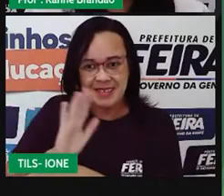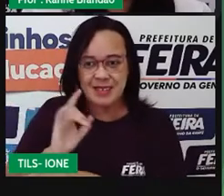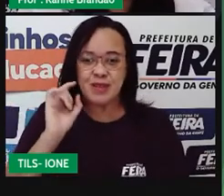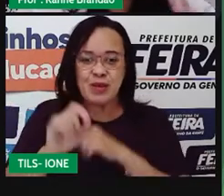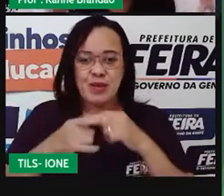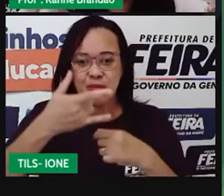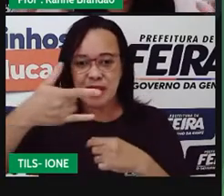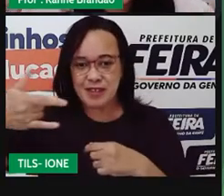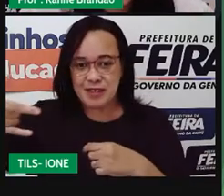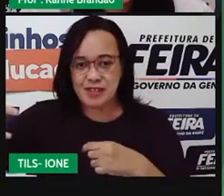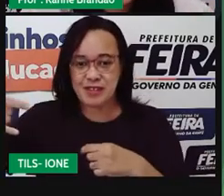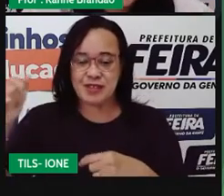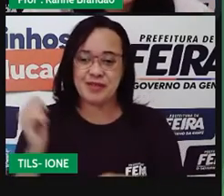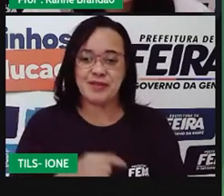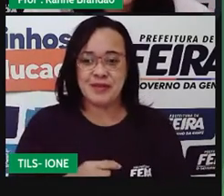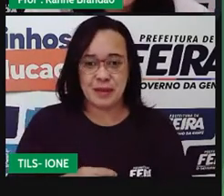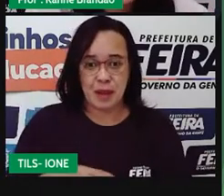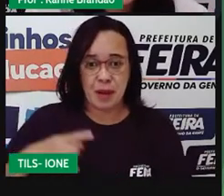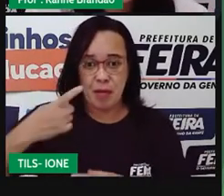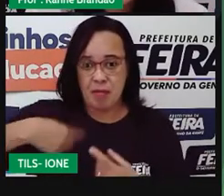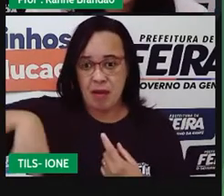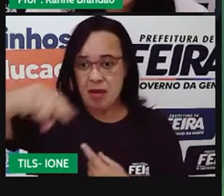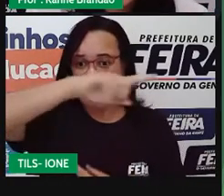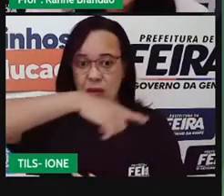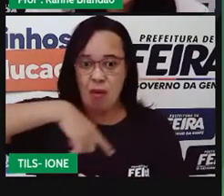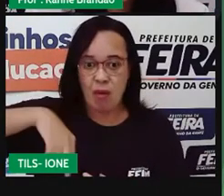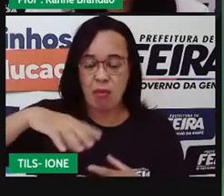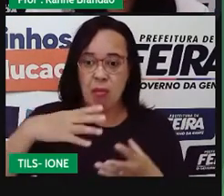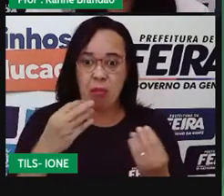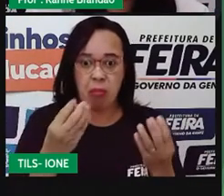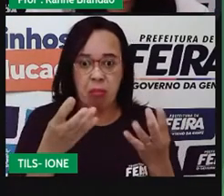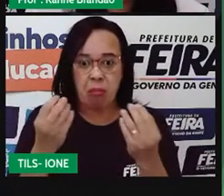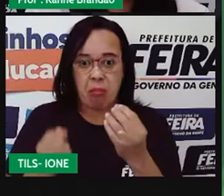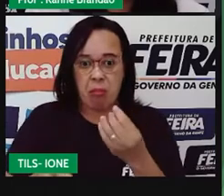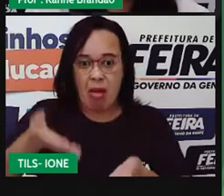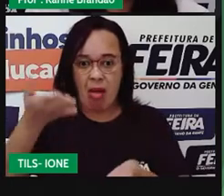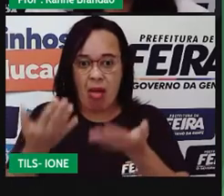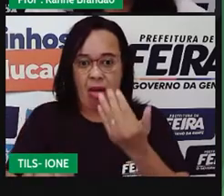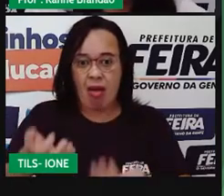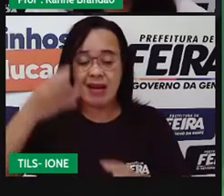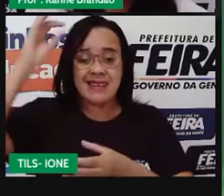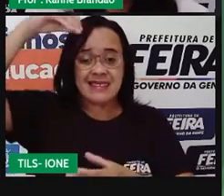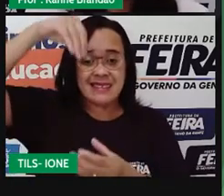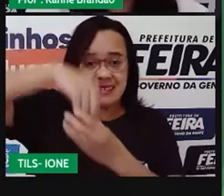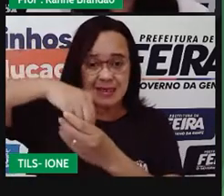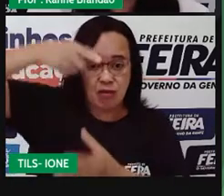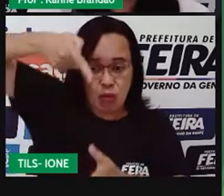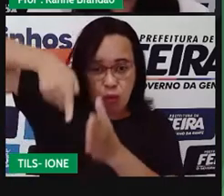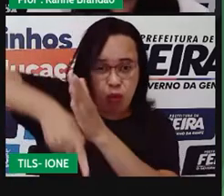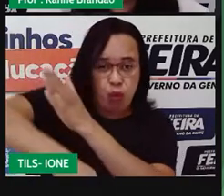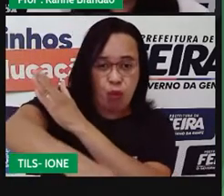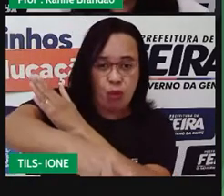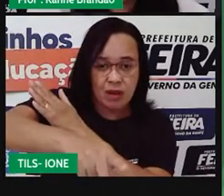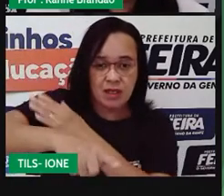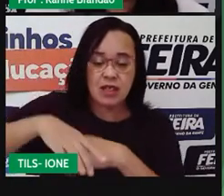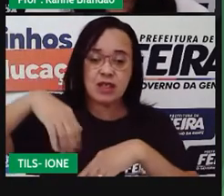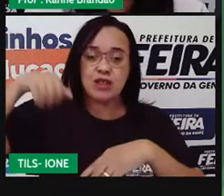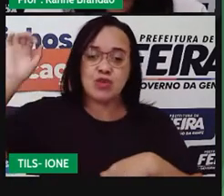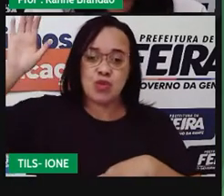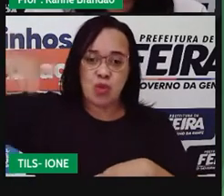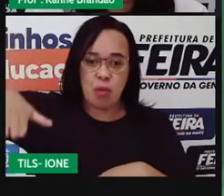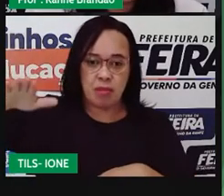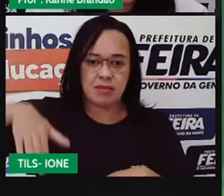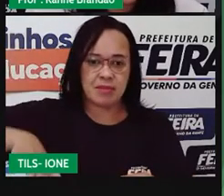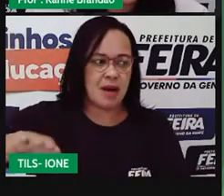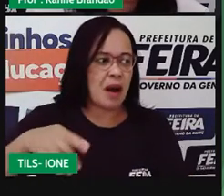peixinhos, quando eles estão rodeados de águas vivas. O que que acontece? Essa relação vai ser desarmônica para eles. Porque